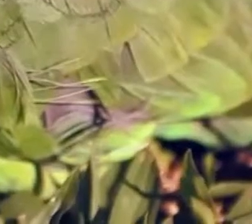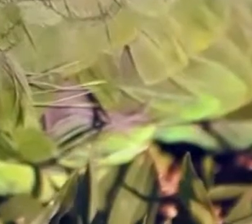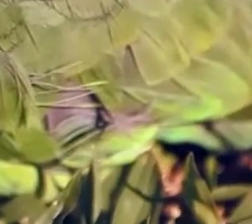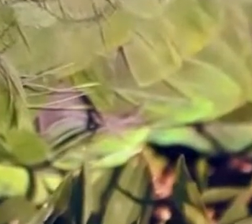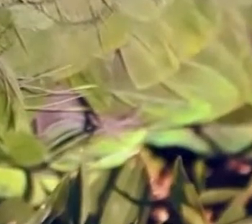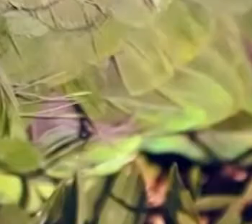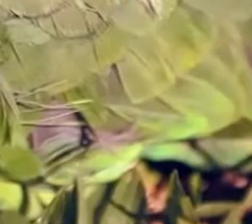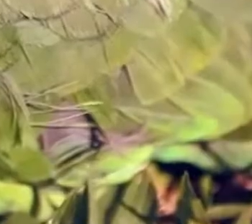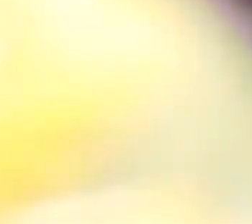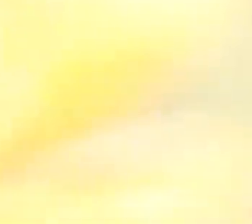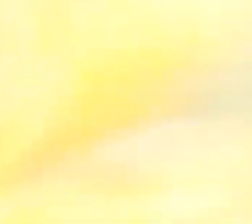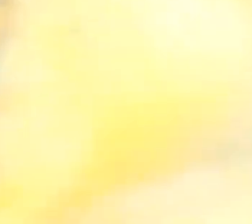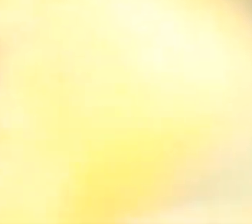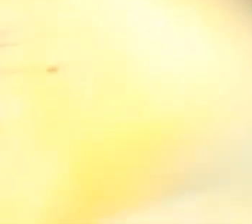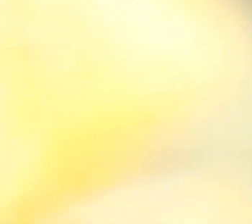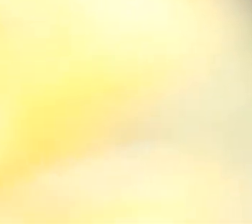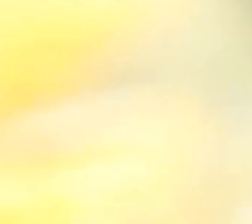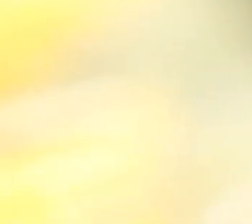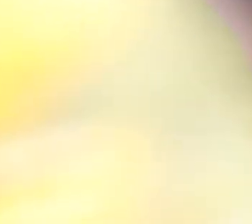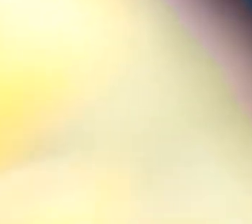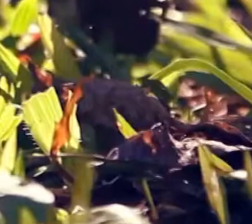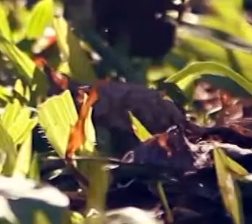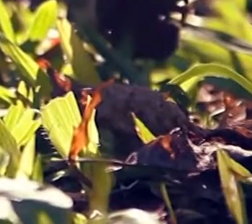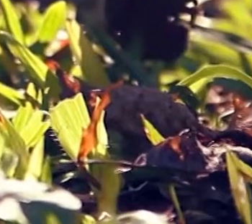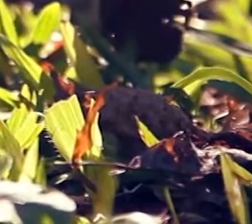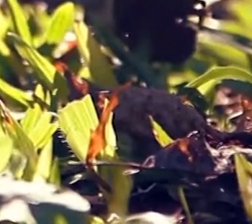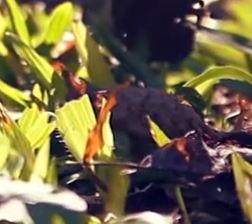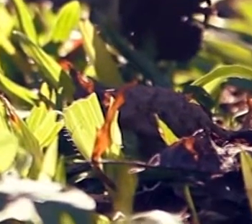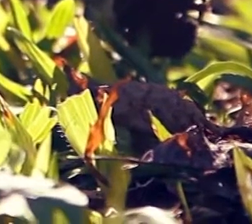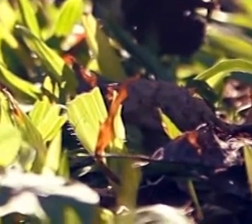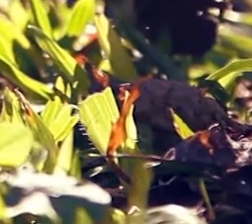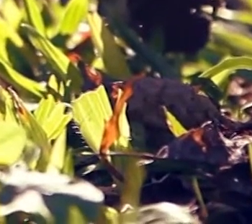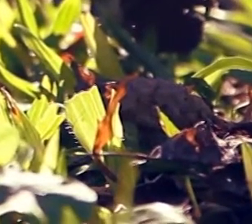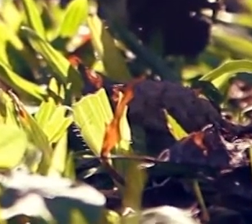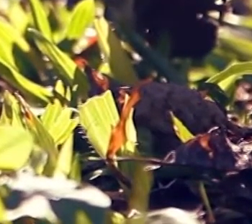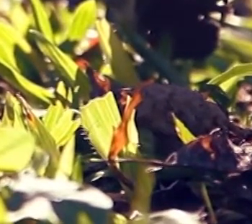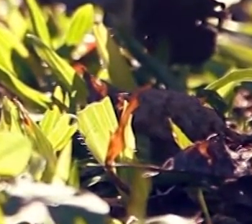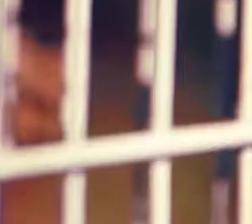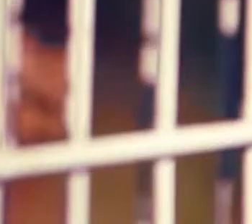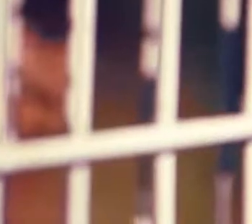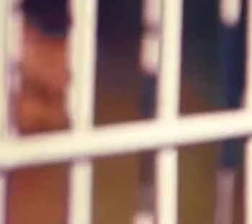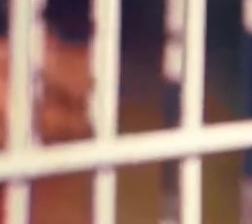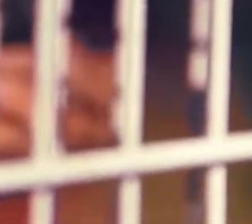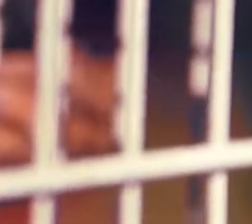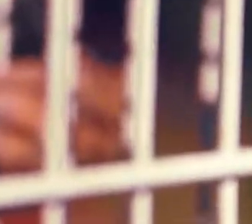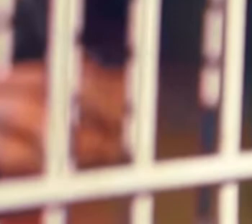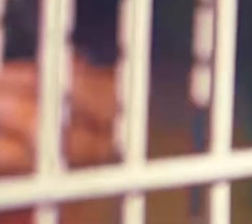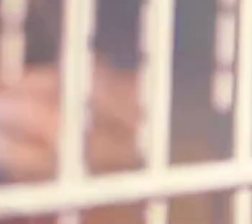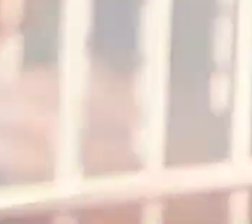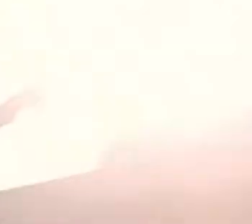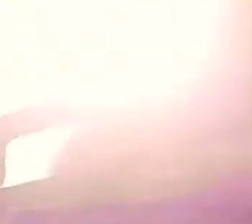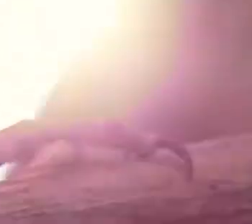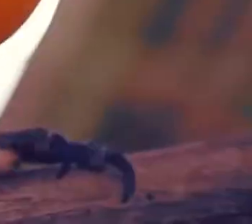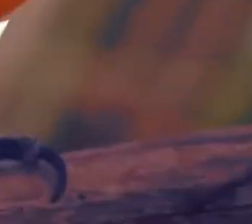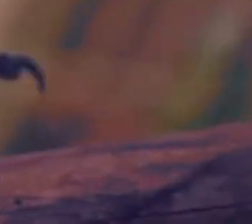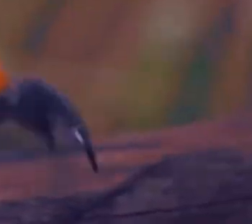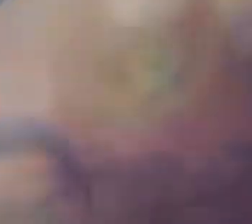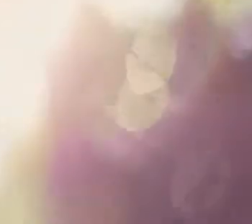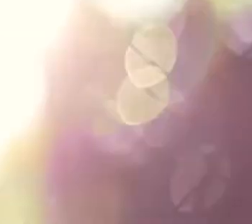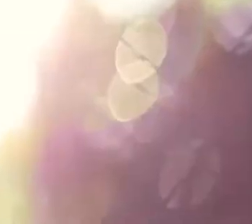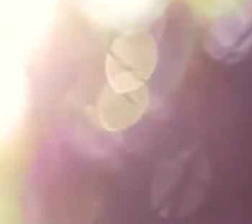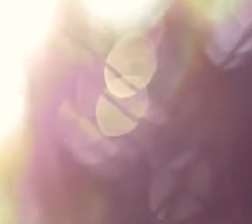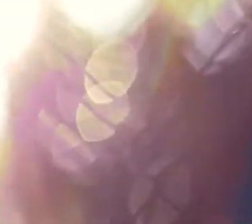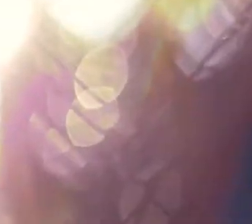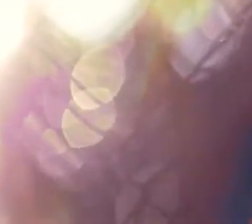Oi, um papagaio verdadeiro que chegou ao Primaves em 2007, com graves sinais de maus tratos, assim como